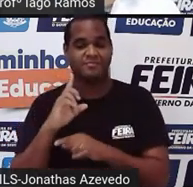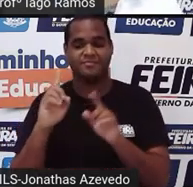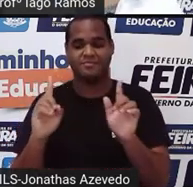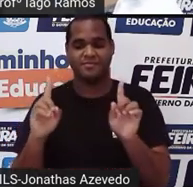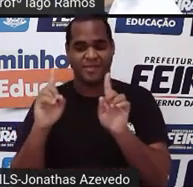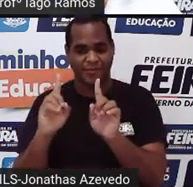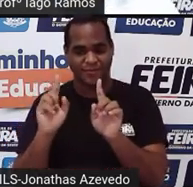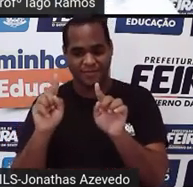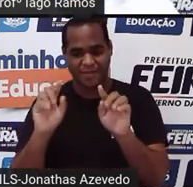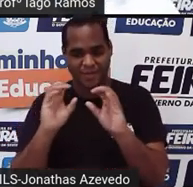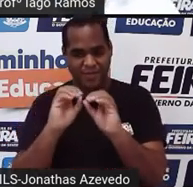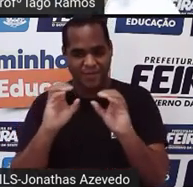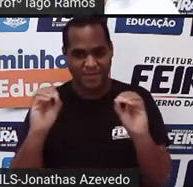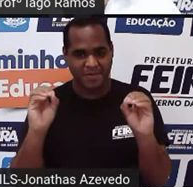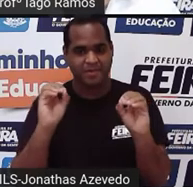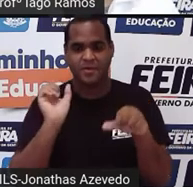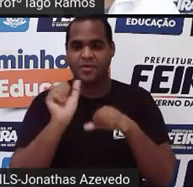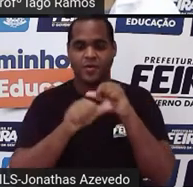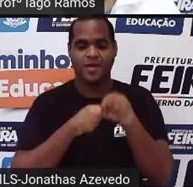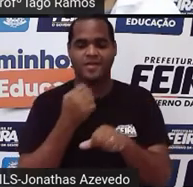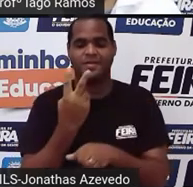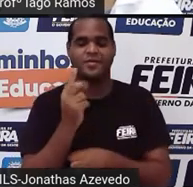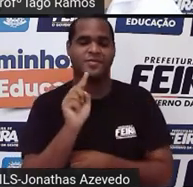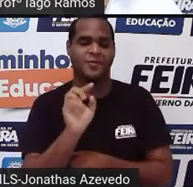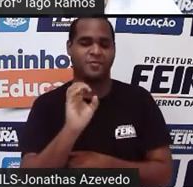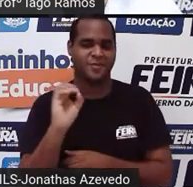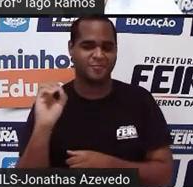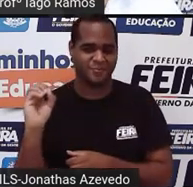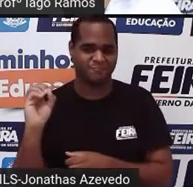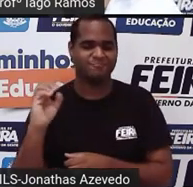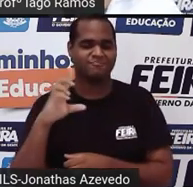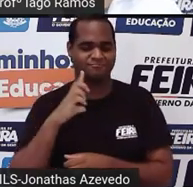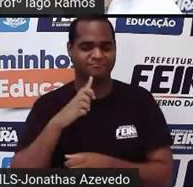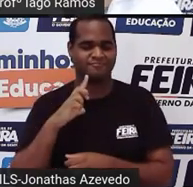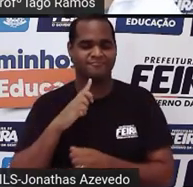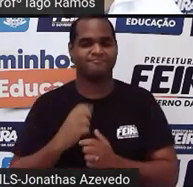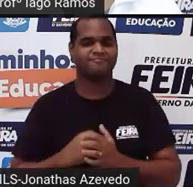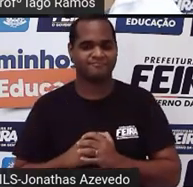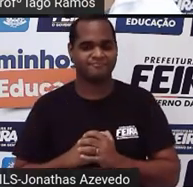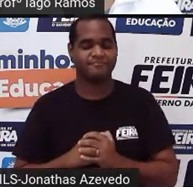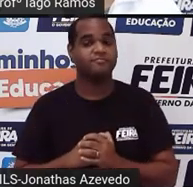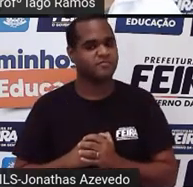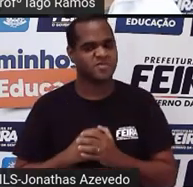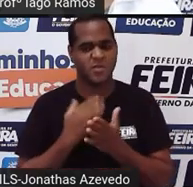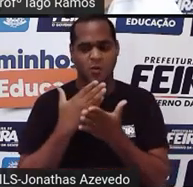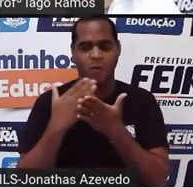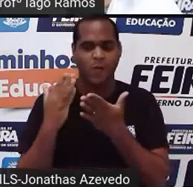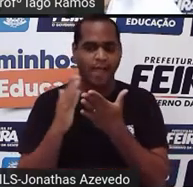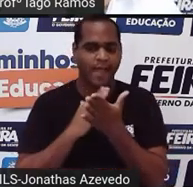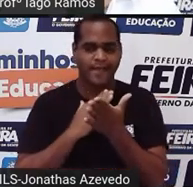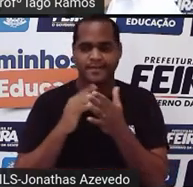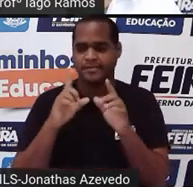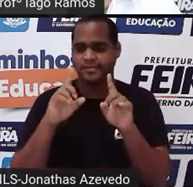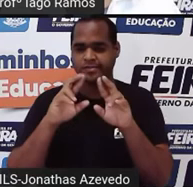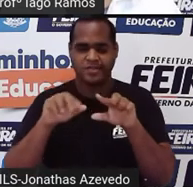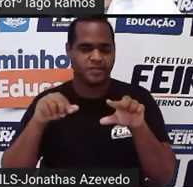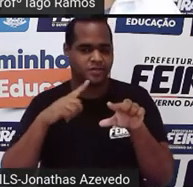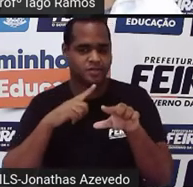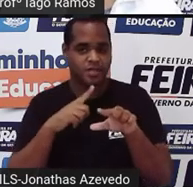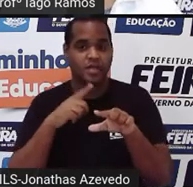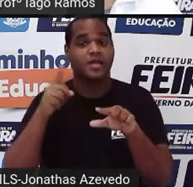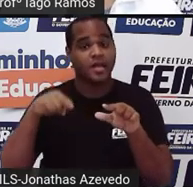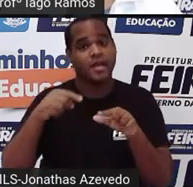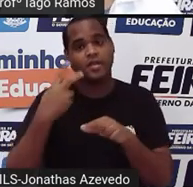igual a dois mil litros. Ou seja, qualquer espaço, qualquer coisa que tenha um